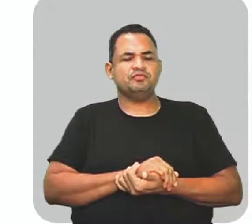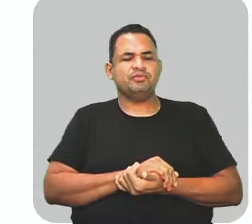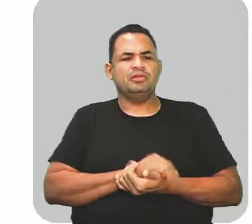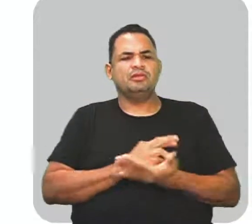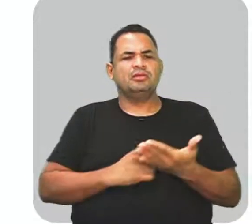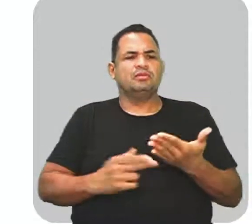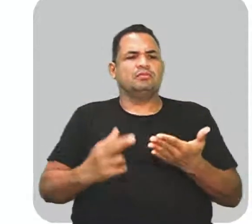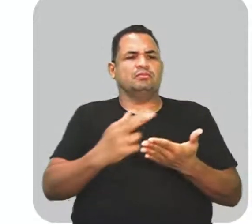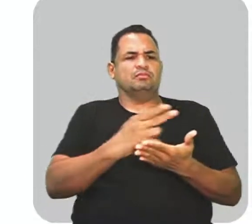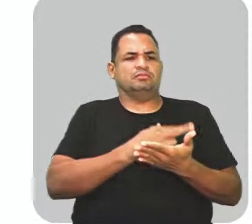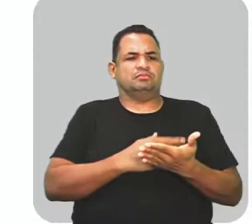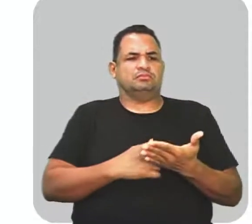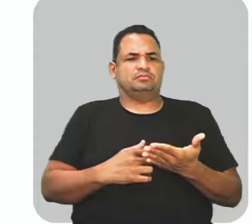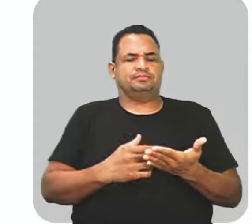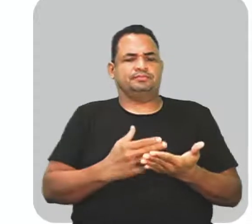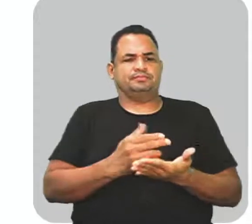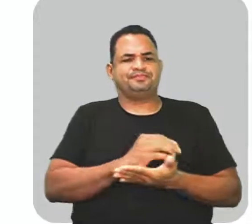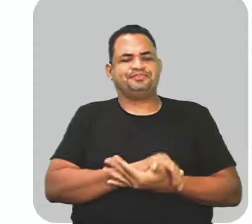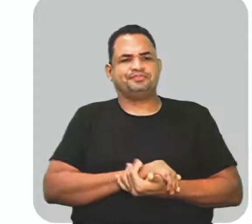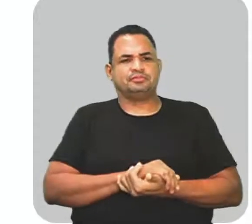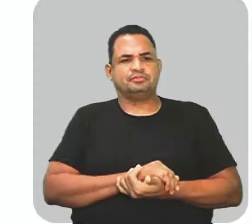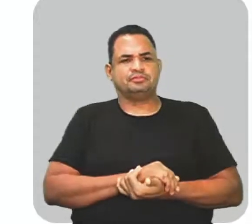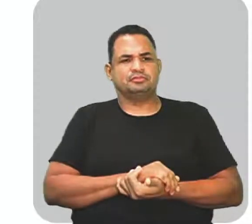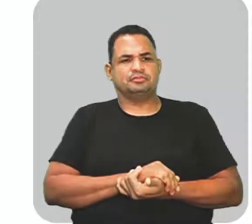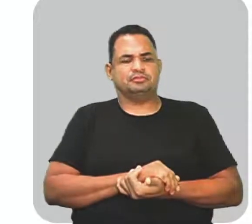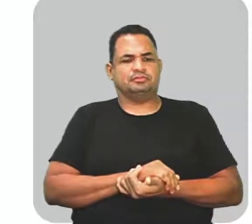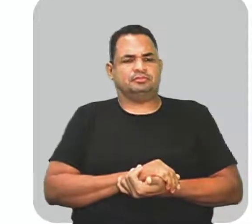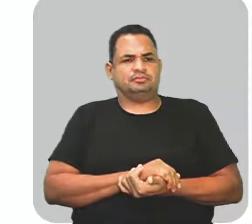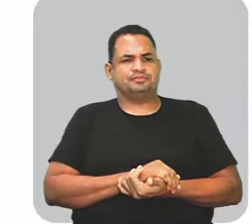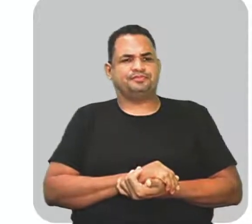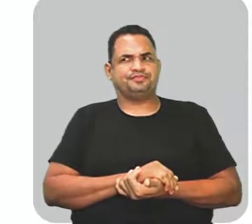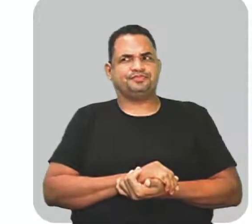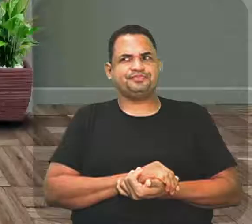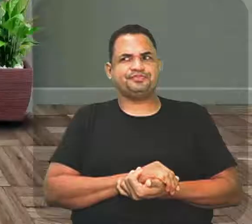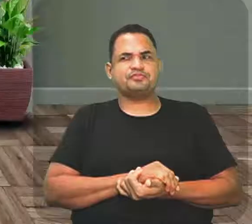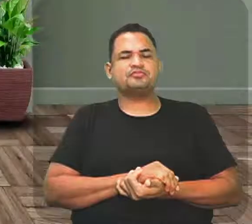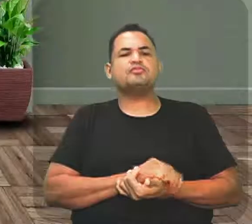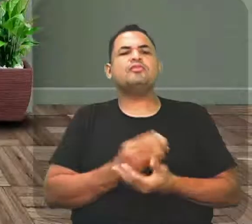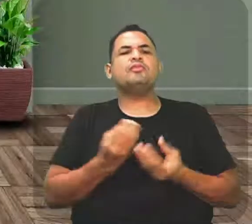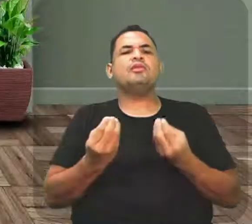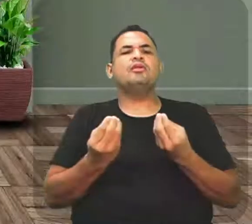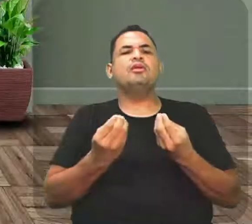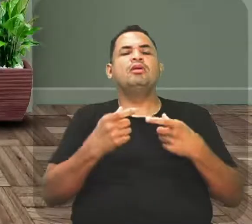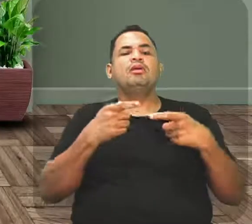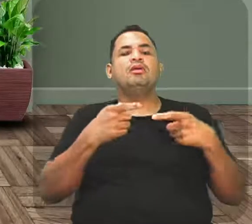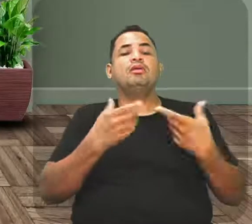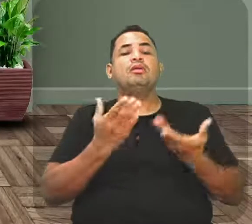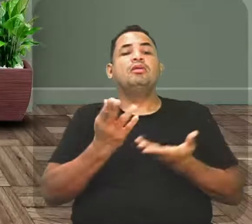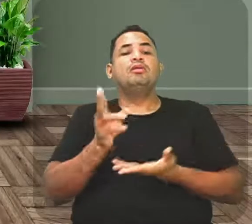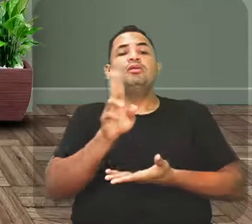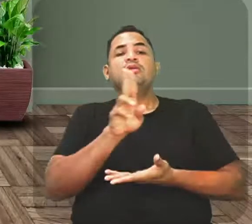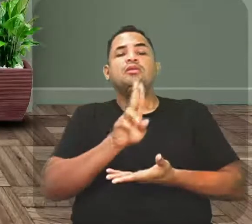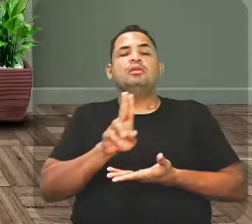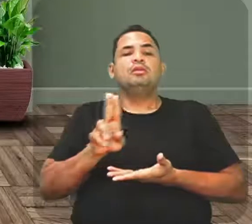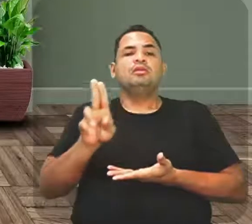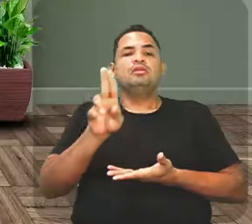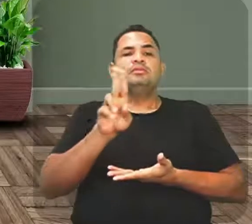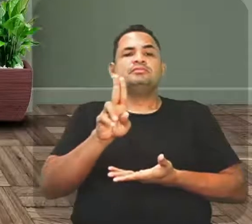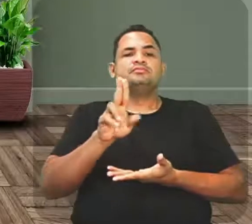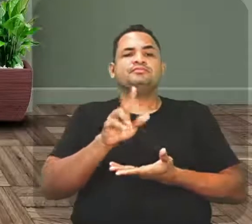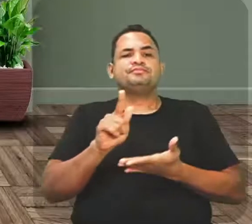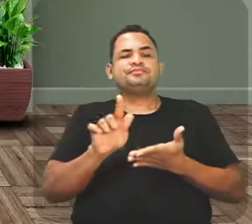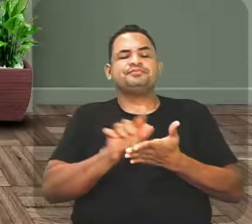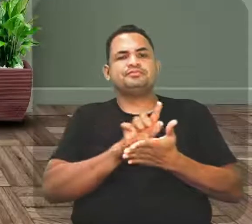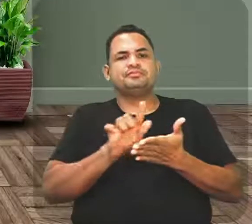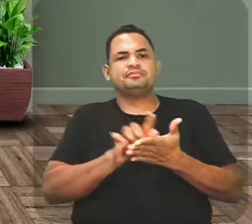vários, né? Essa figura de linguagem, onde ela é bem utilizada? Ela é utilizada naquele gênero